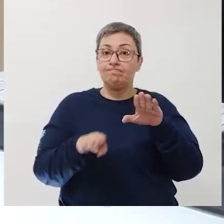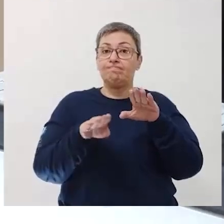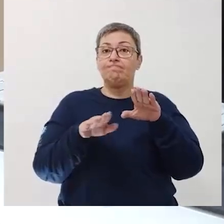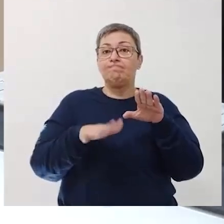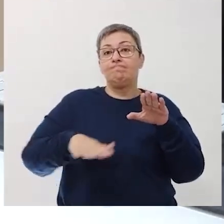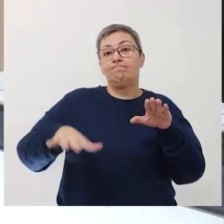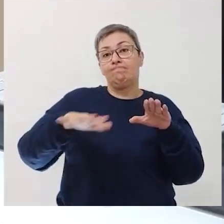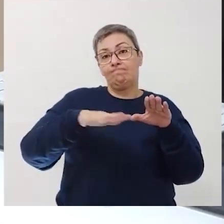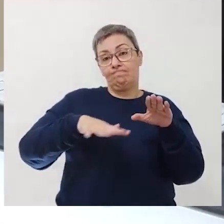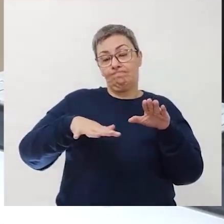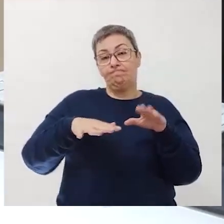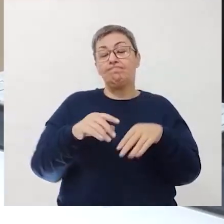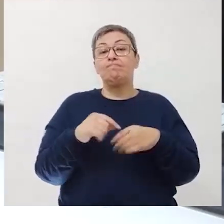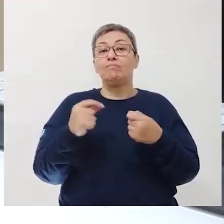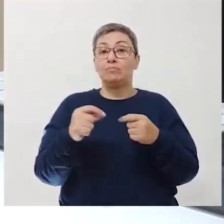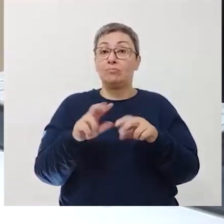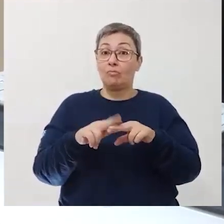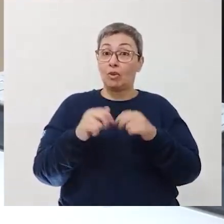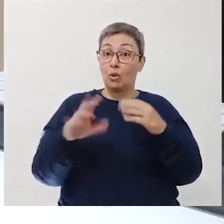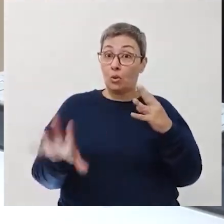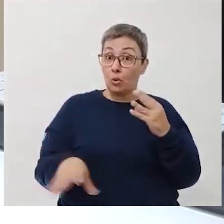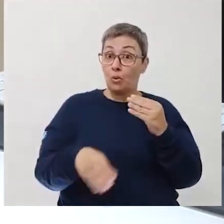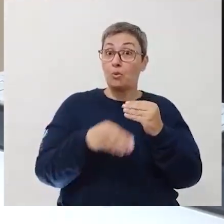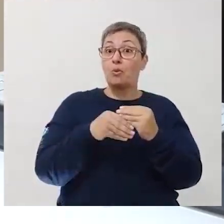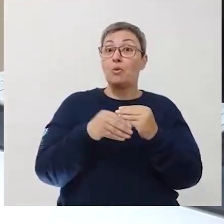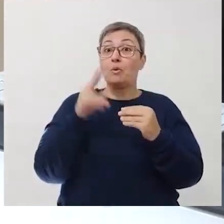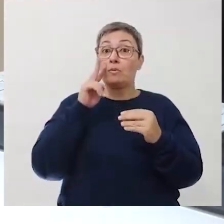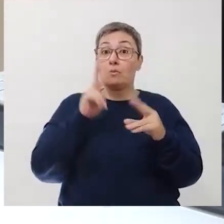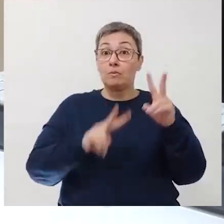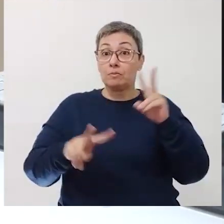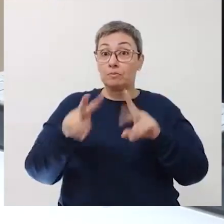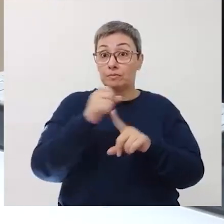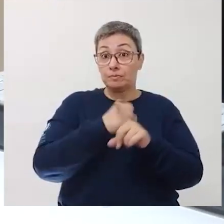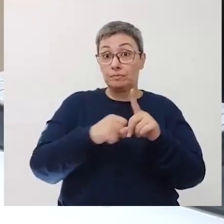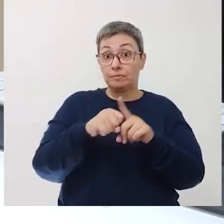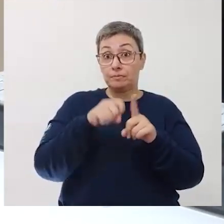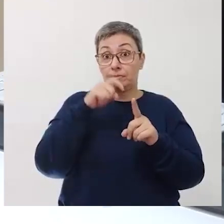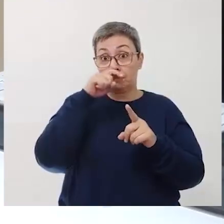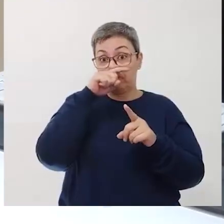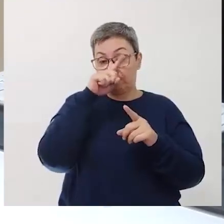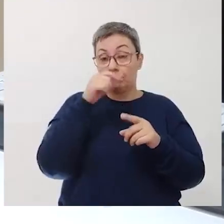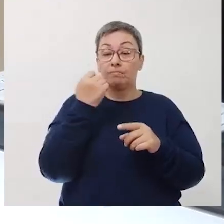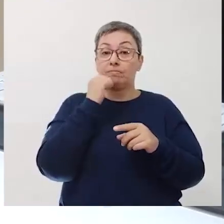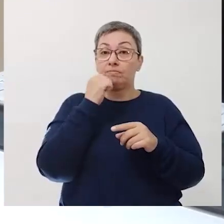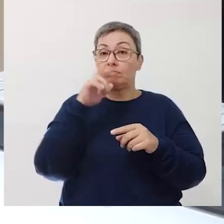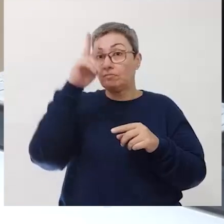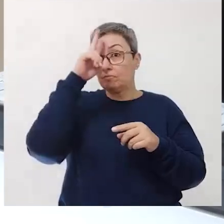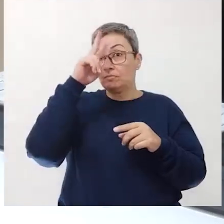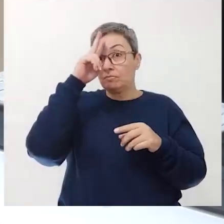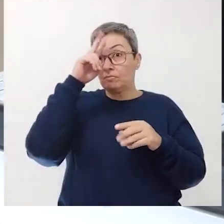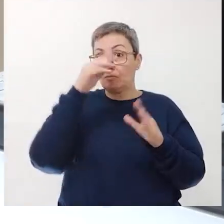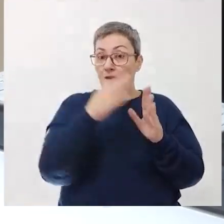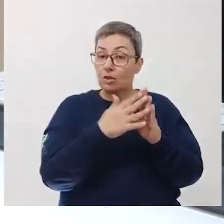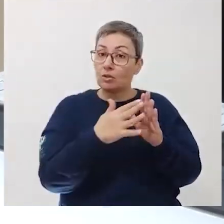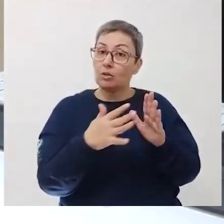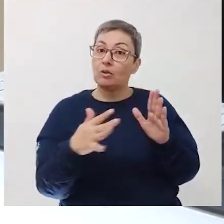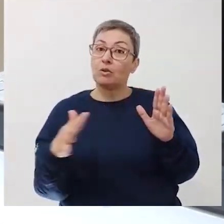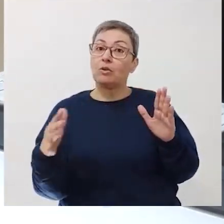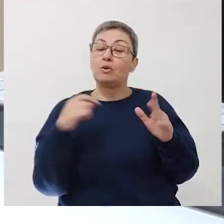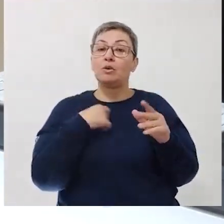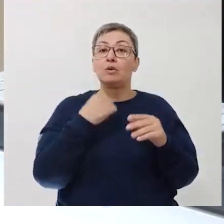desigualdades regionais. Para completar essa visão social da ciência, vamos relembrar a